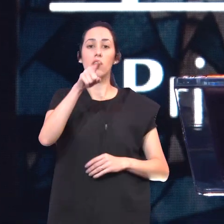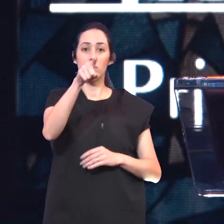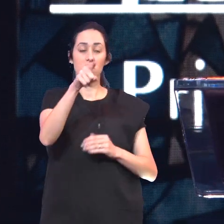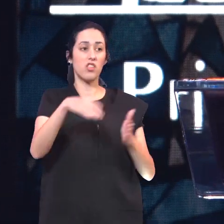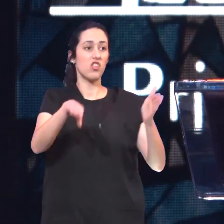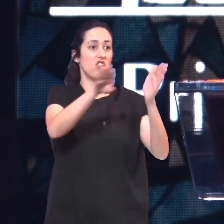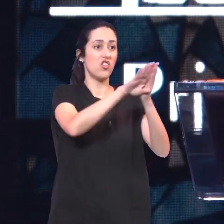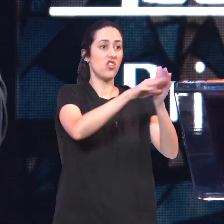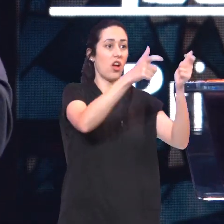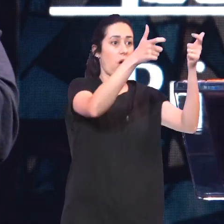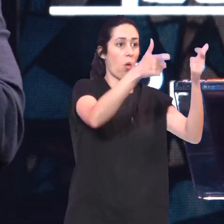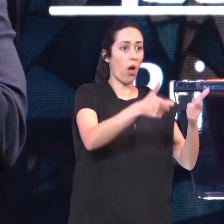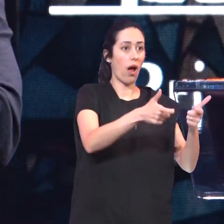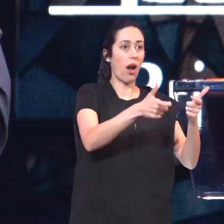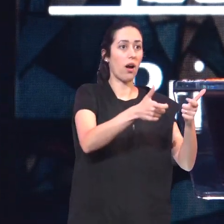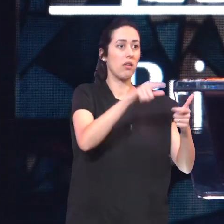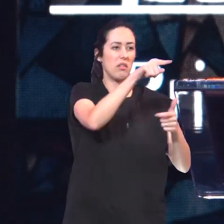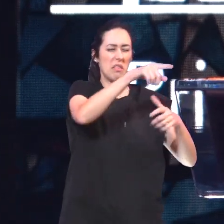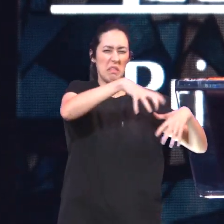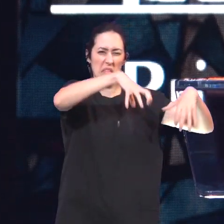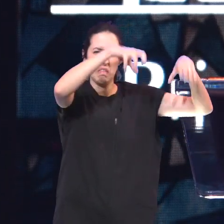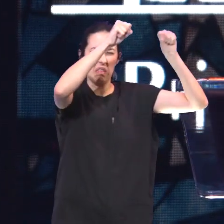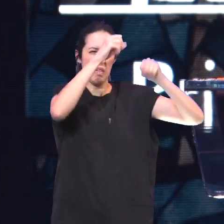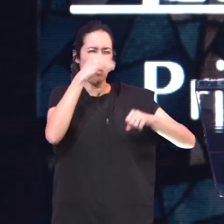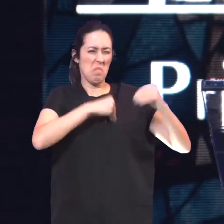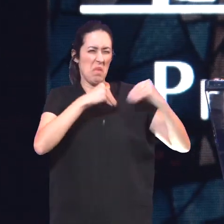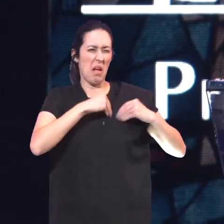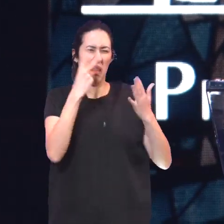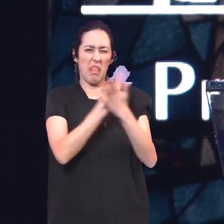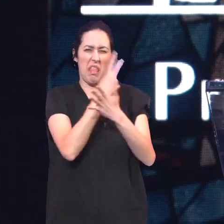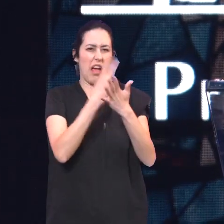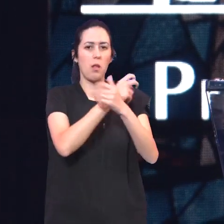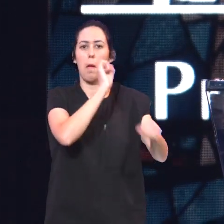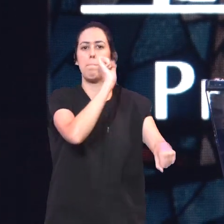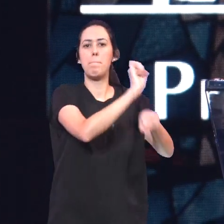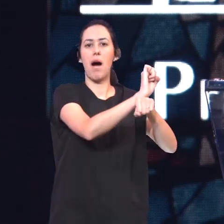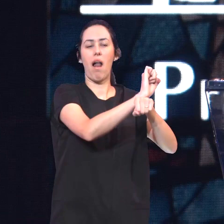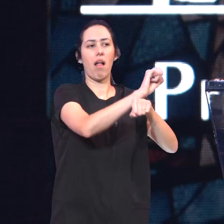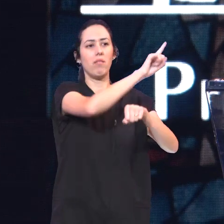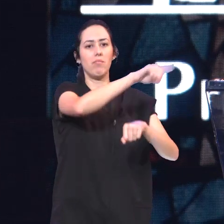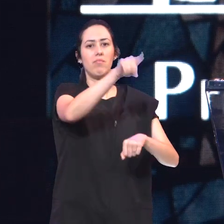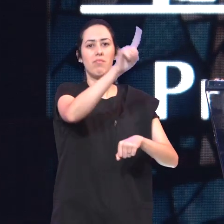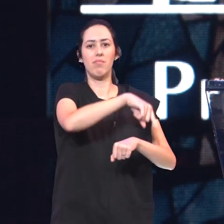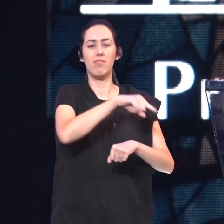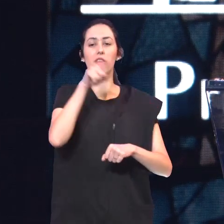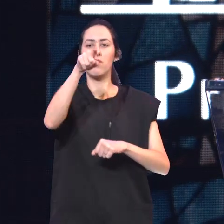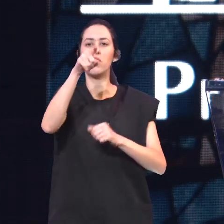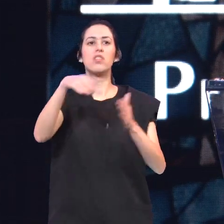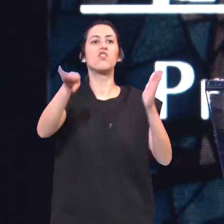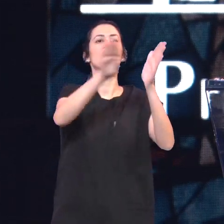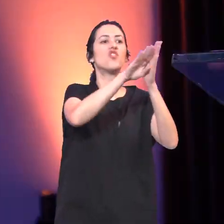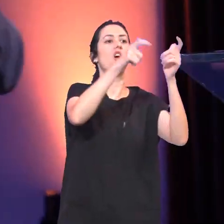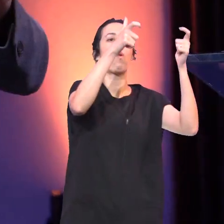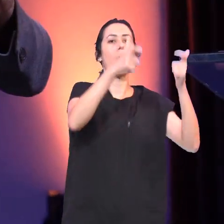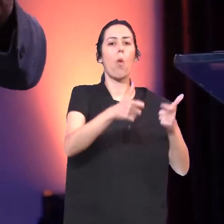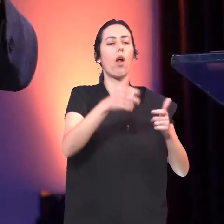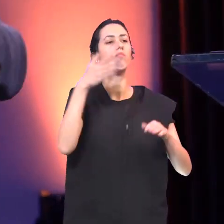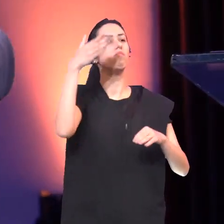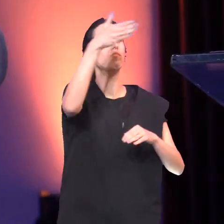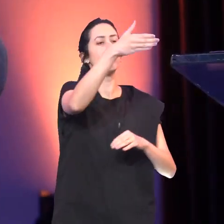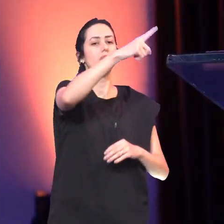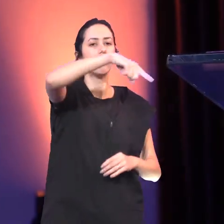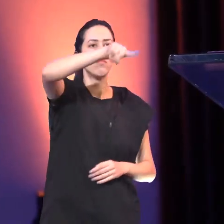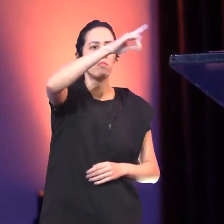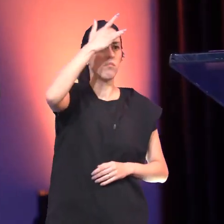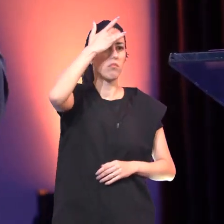Onde você Chega Onde pessoas Têm sede De Deus Onde você Chega O gelo No coração